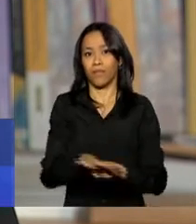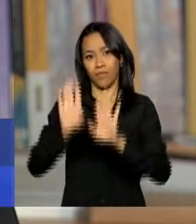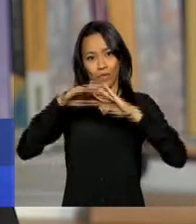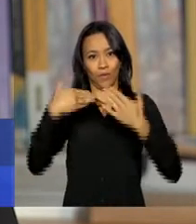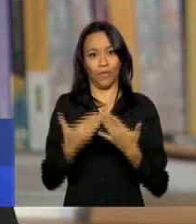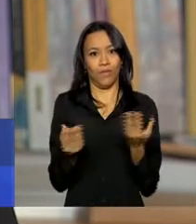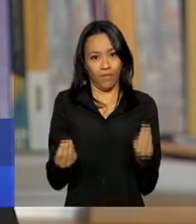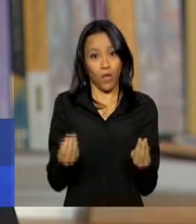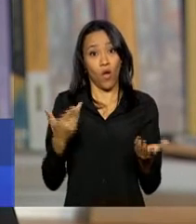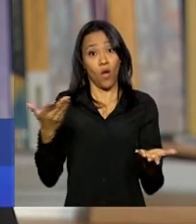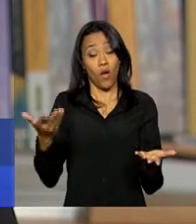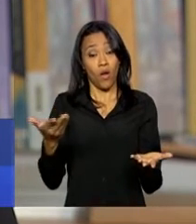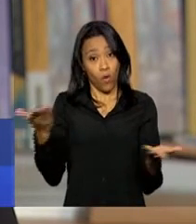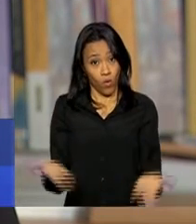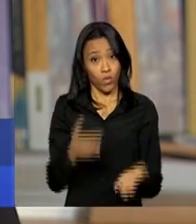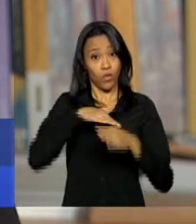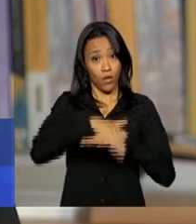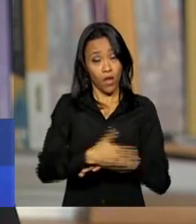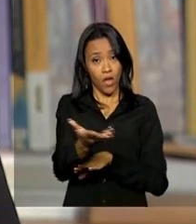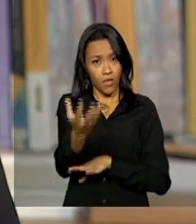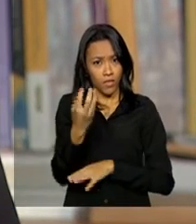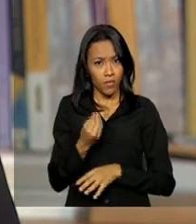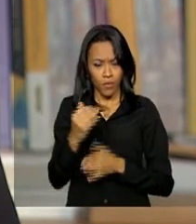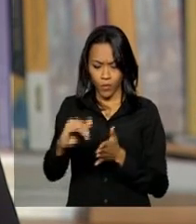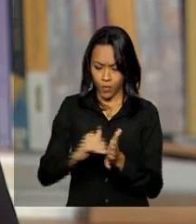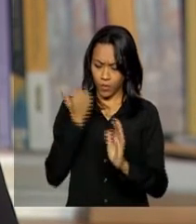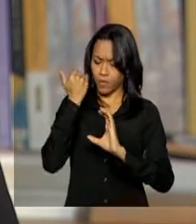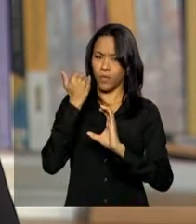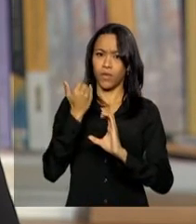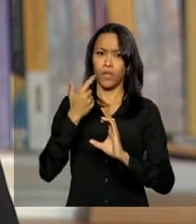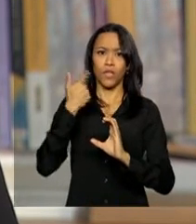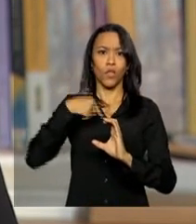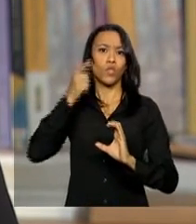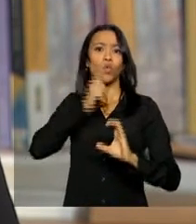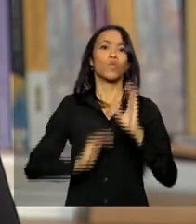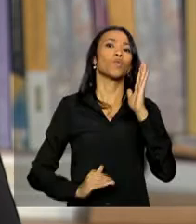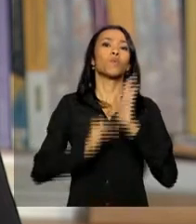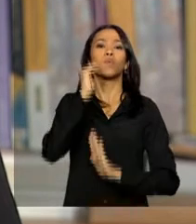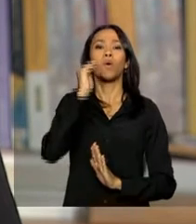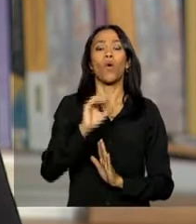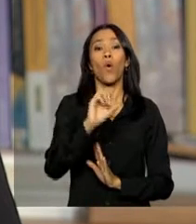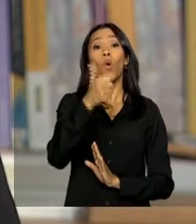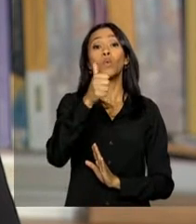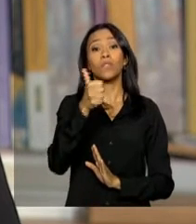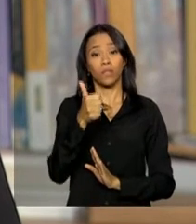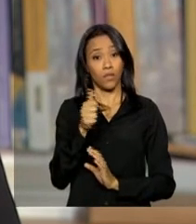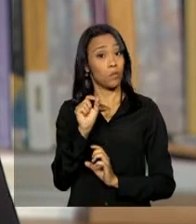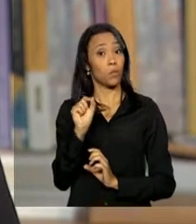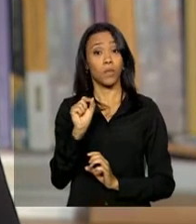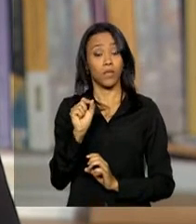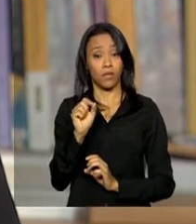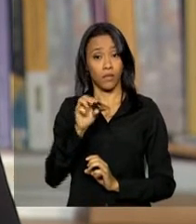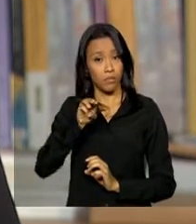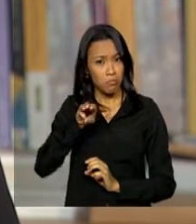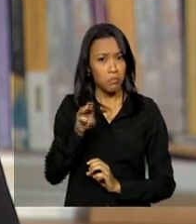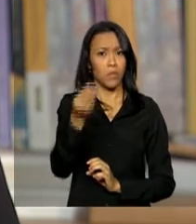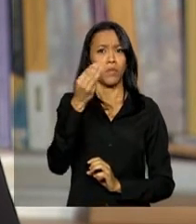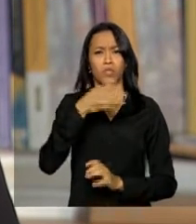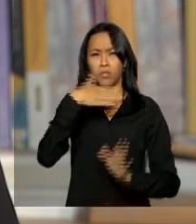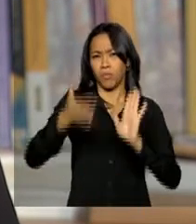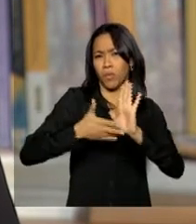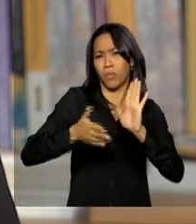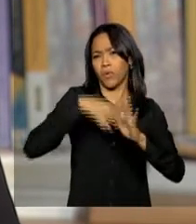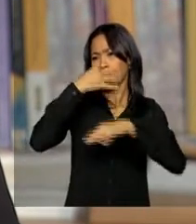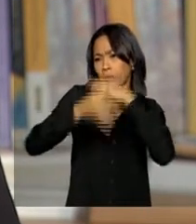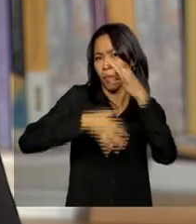noite eu recebi uma mensagem dizendo que tínhamos ultrapassado 11 milhões de contribuições